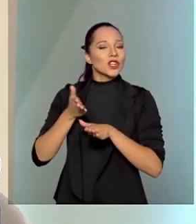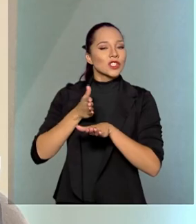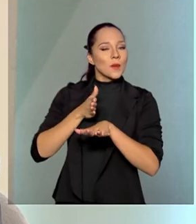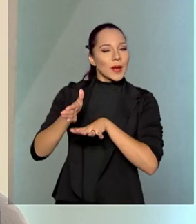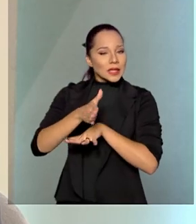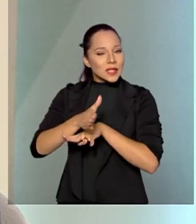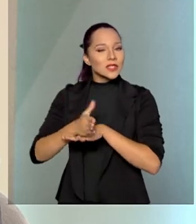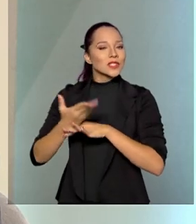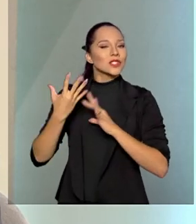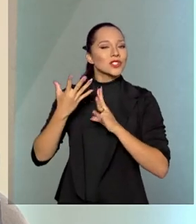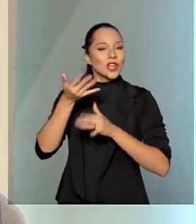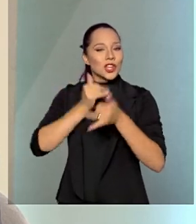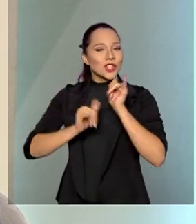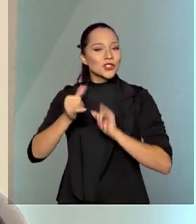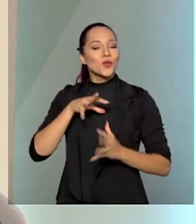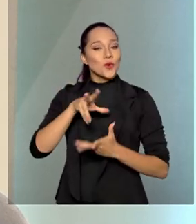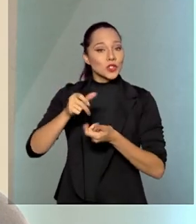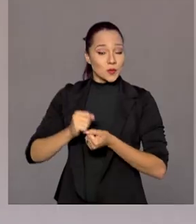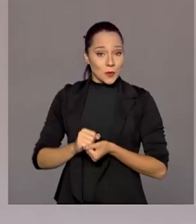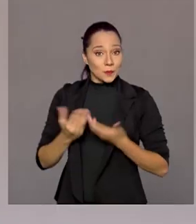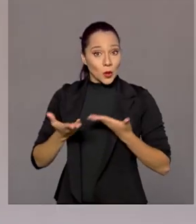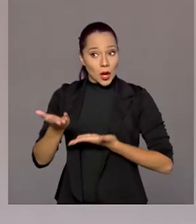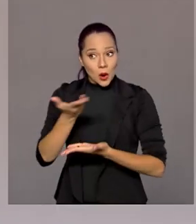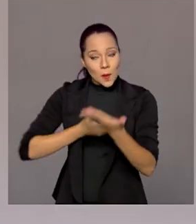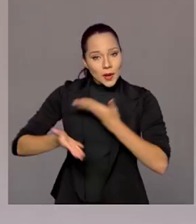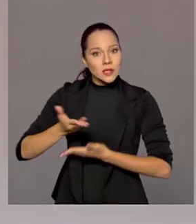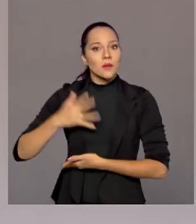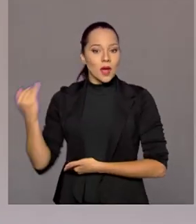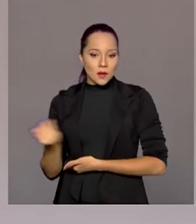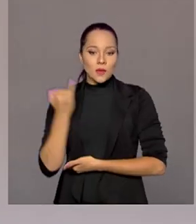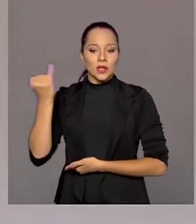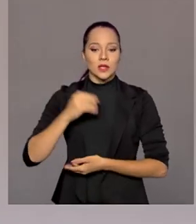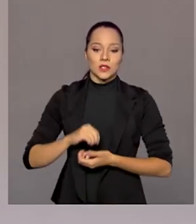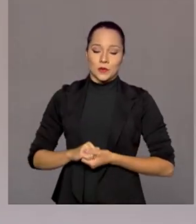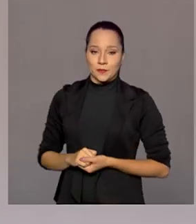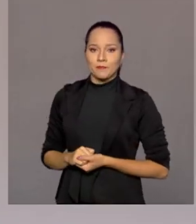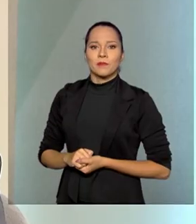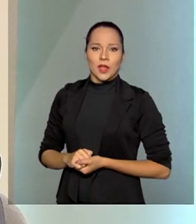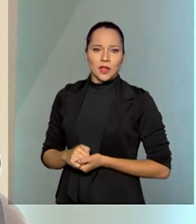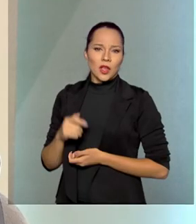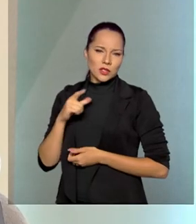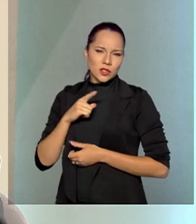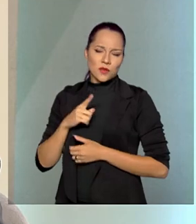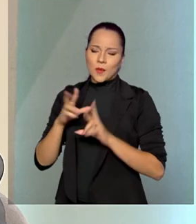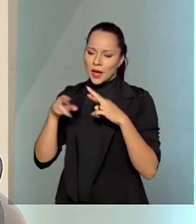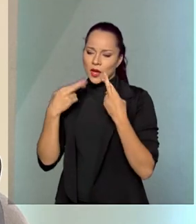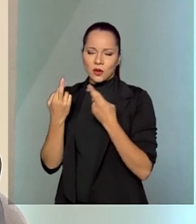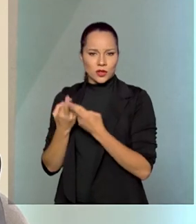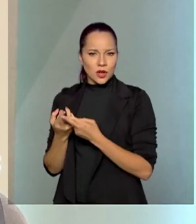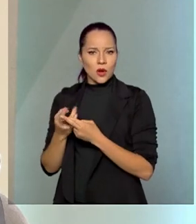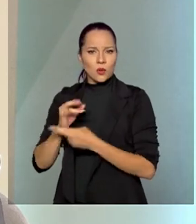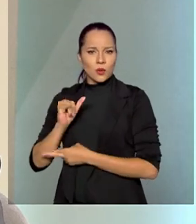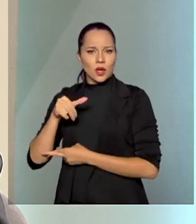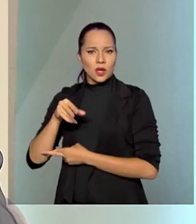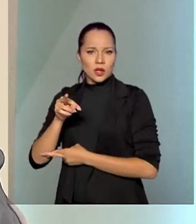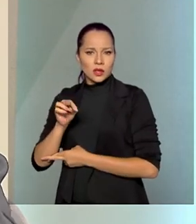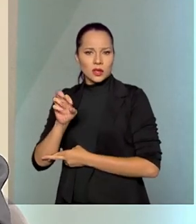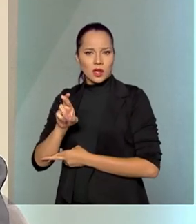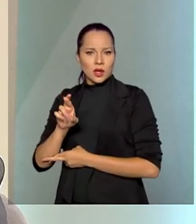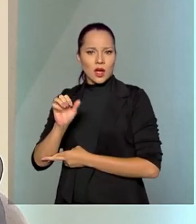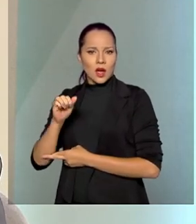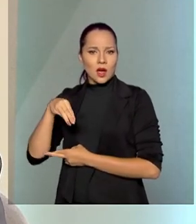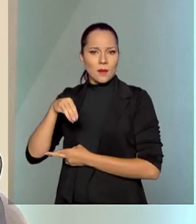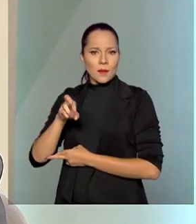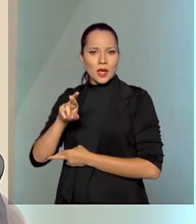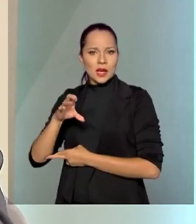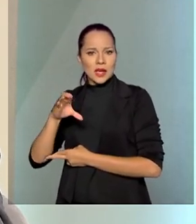Agora, a cooperação é fundamental. Eu tive uma reunião com o Interamericano de Desenvolvimento, com outros